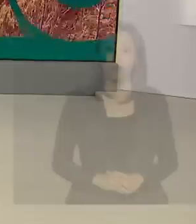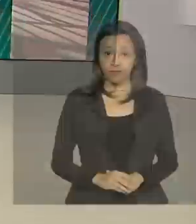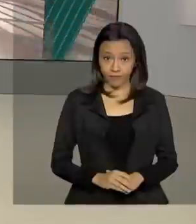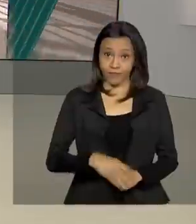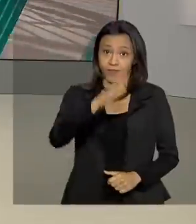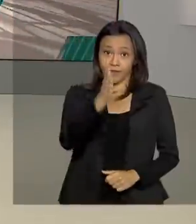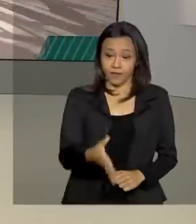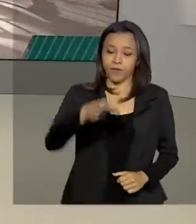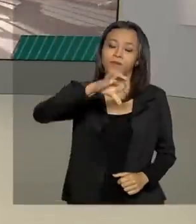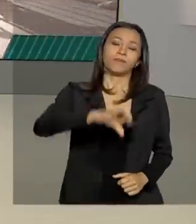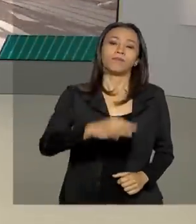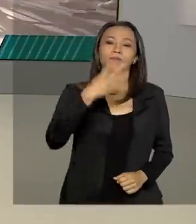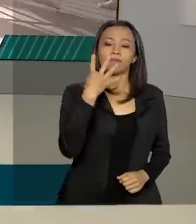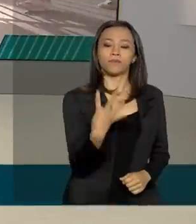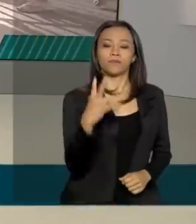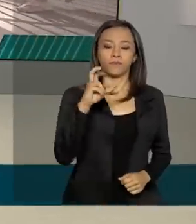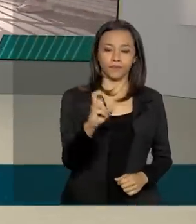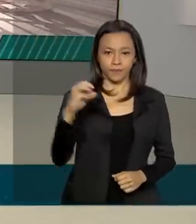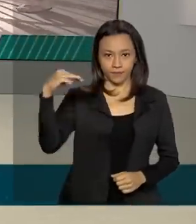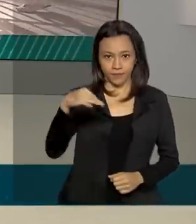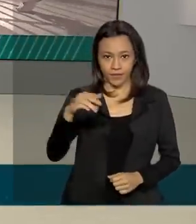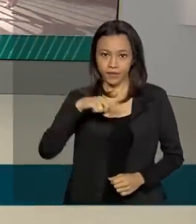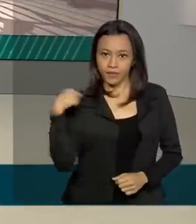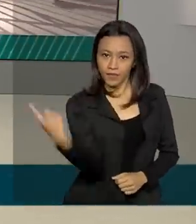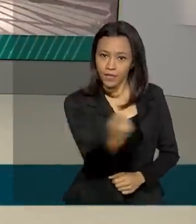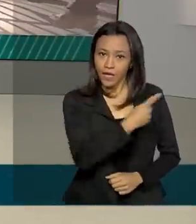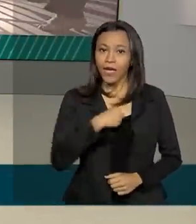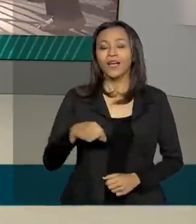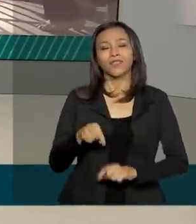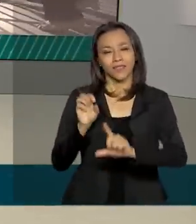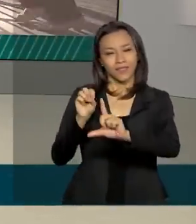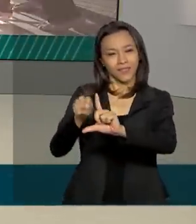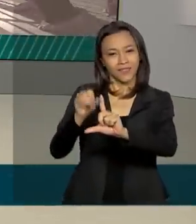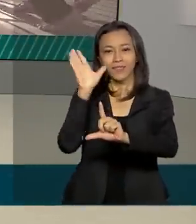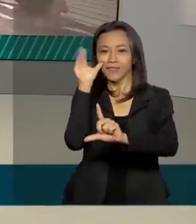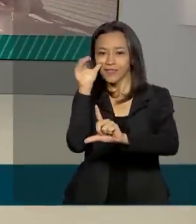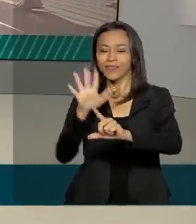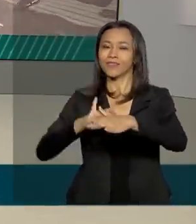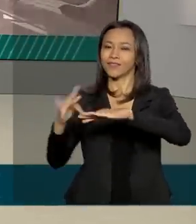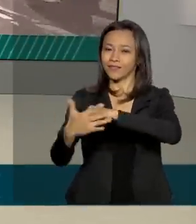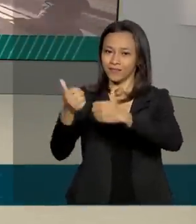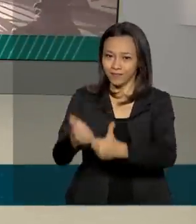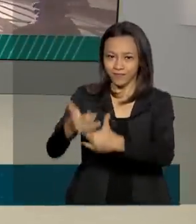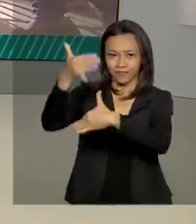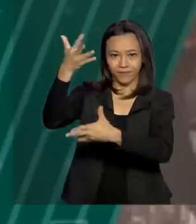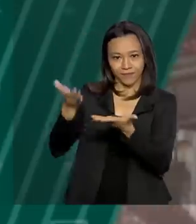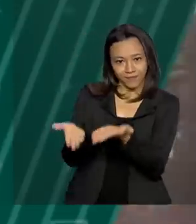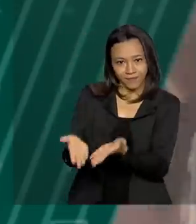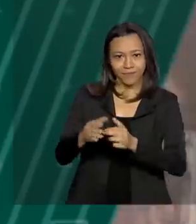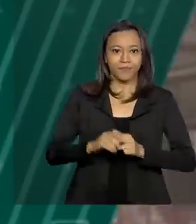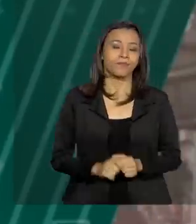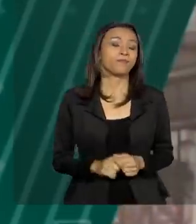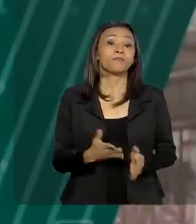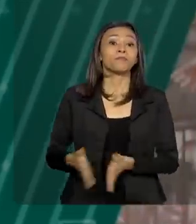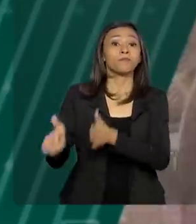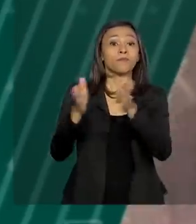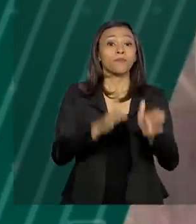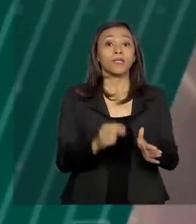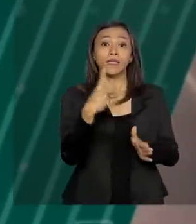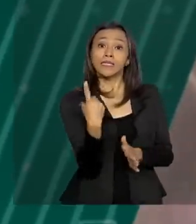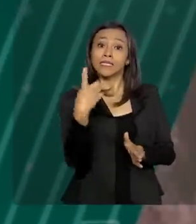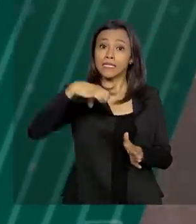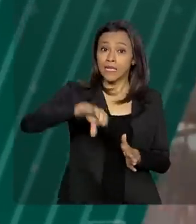São 9 horas e 45 minutos. Nós estamos ao vivo também pelas redes sociais. 19